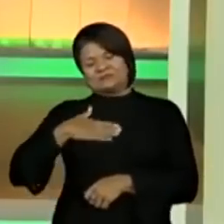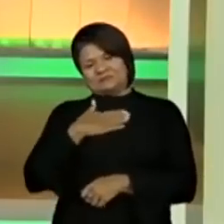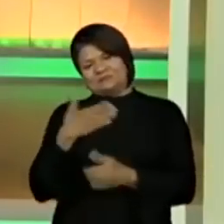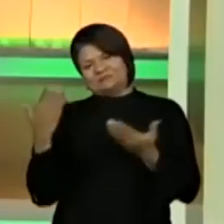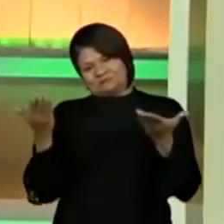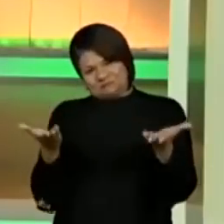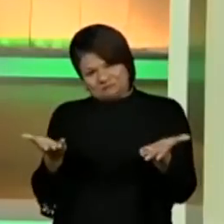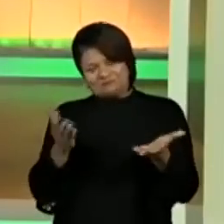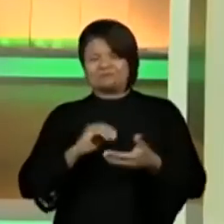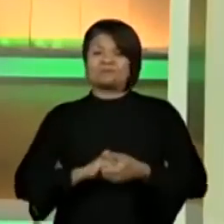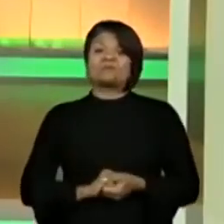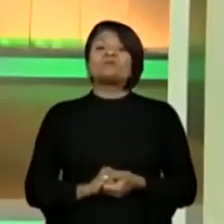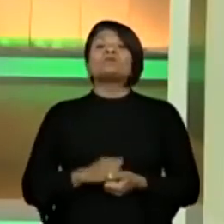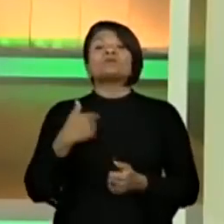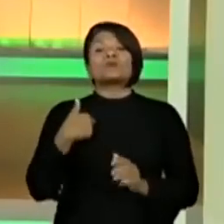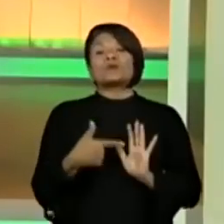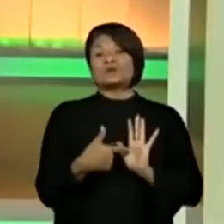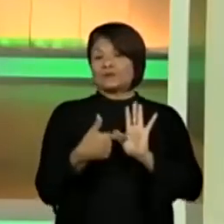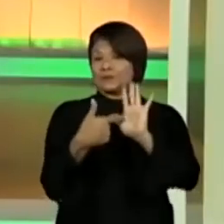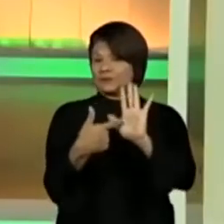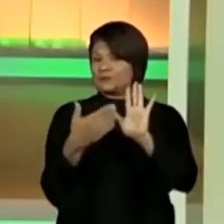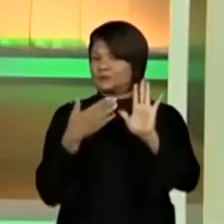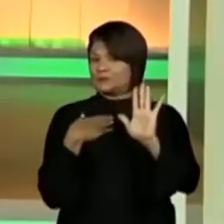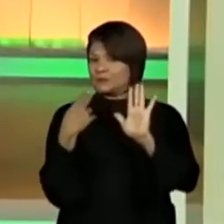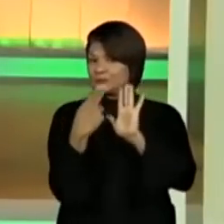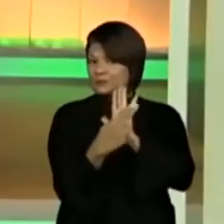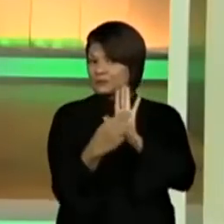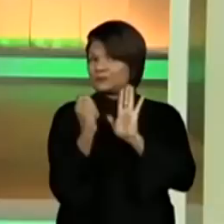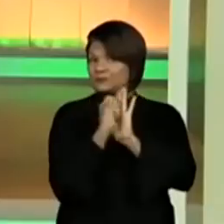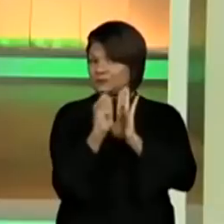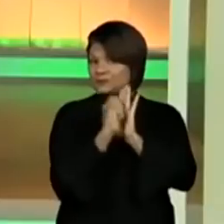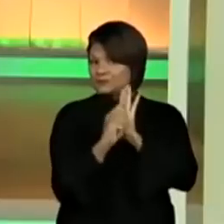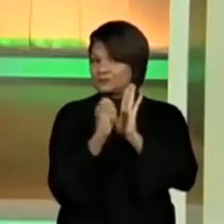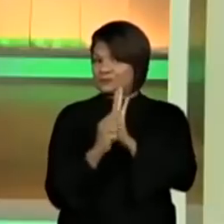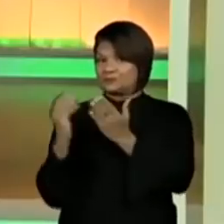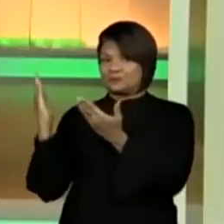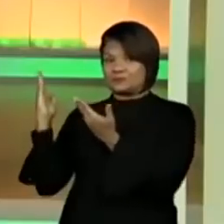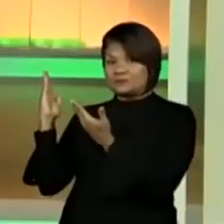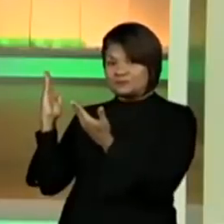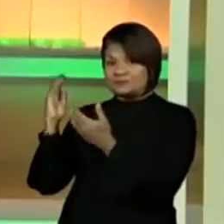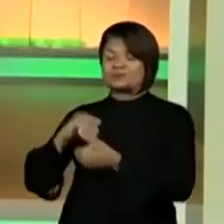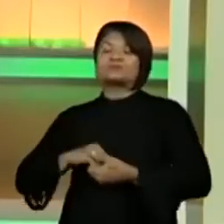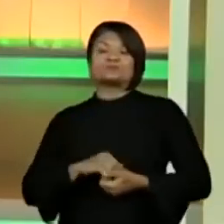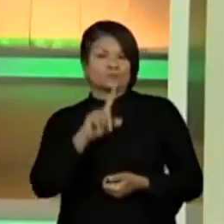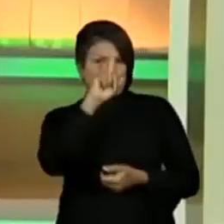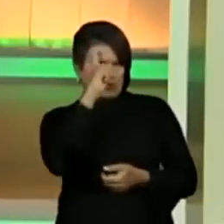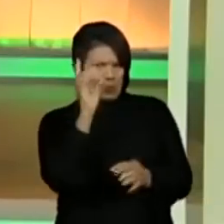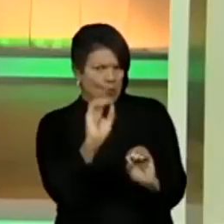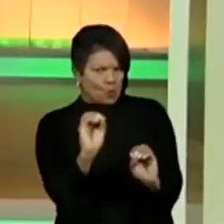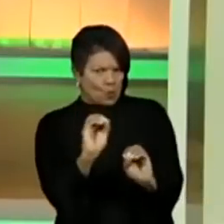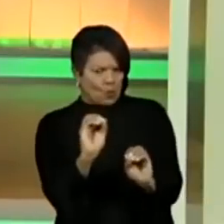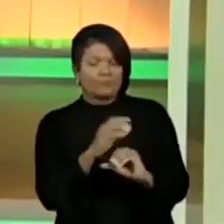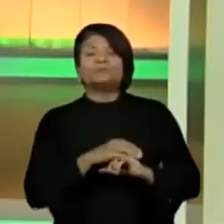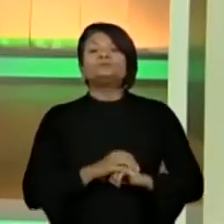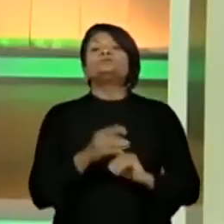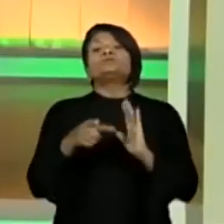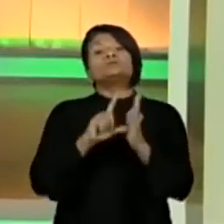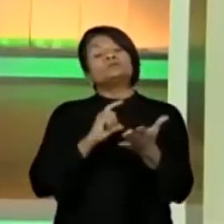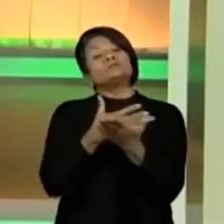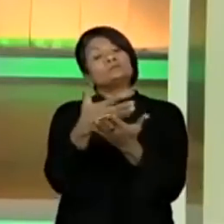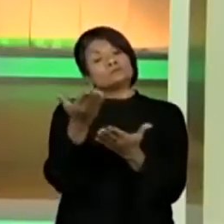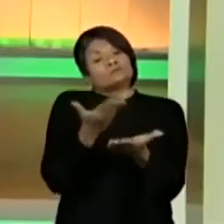Bom, vou apresentar aqui o meu nome escrito, para que todos não tenham dúvida. E antes da gente iniciar a aula, eu quero